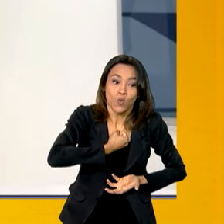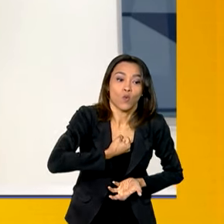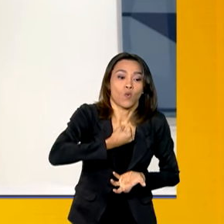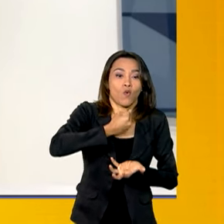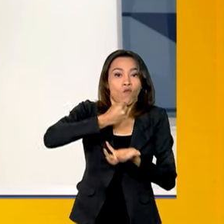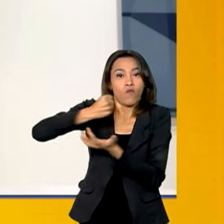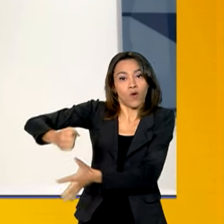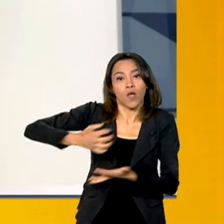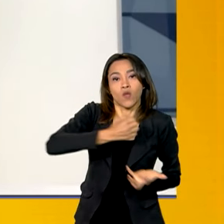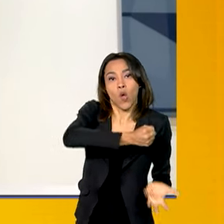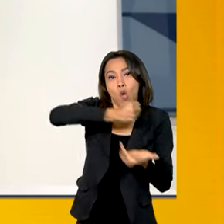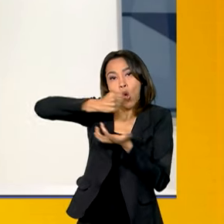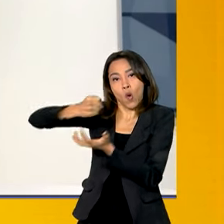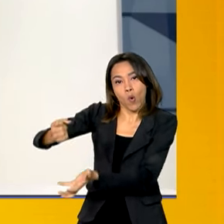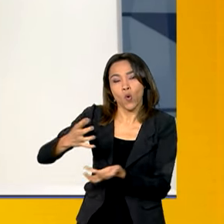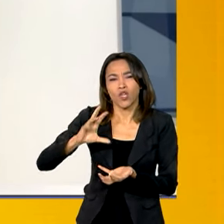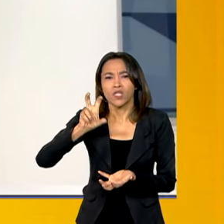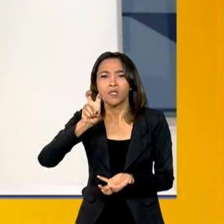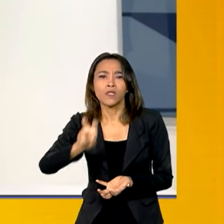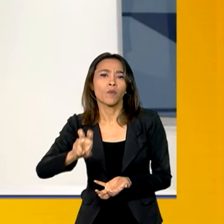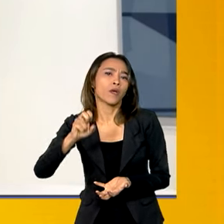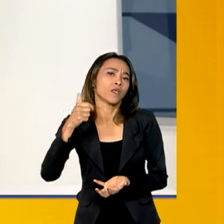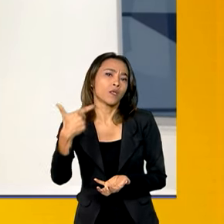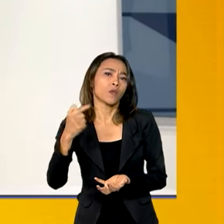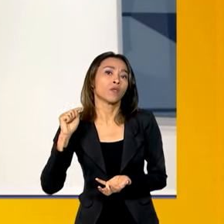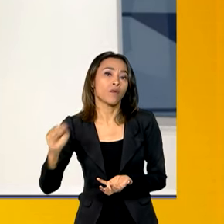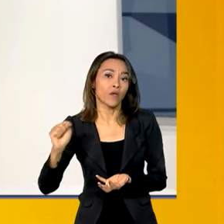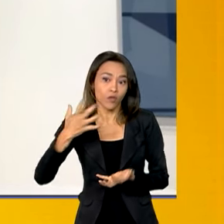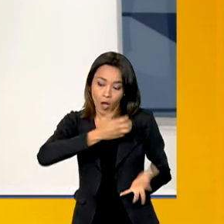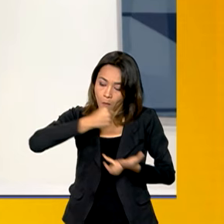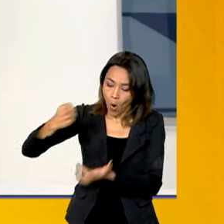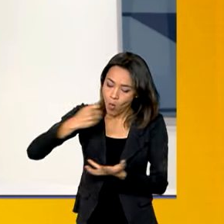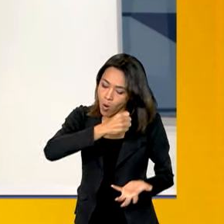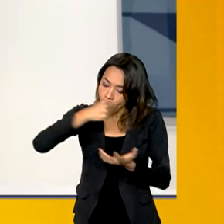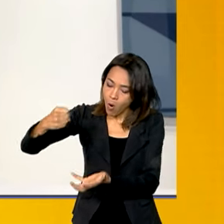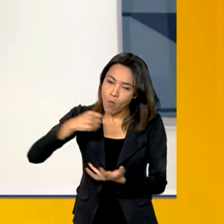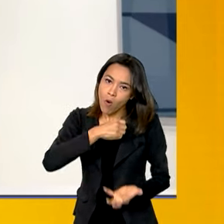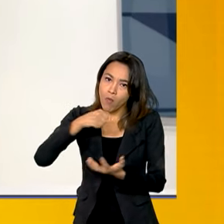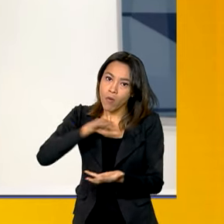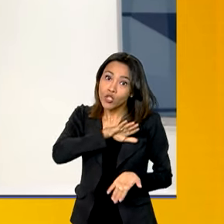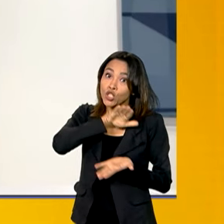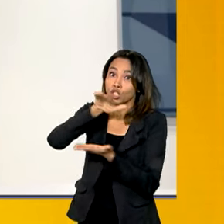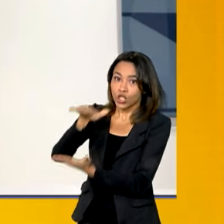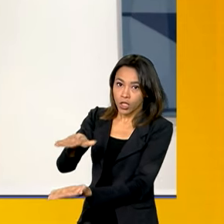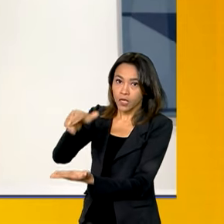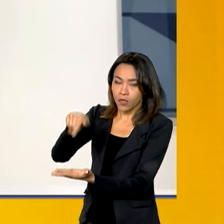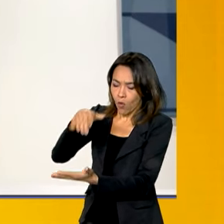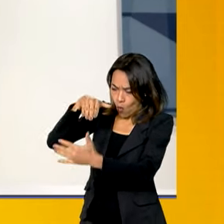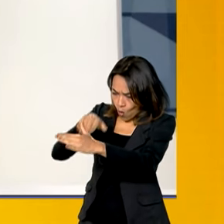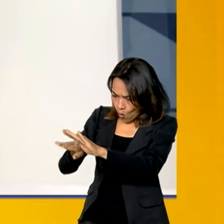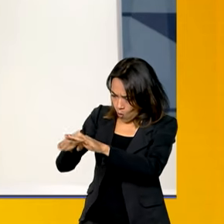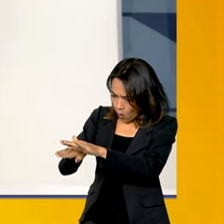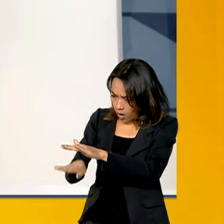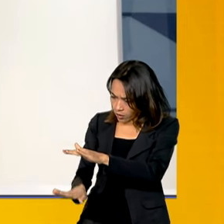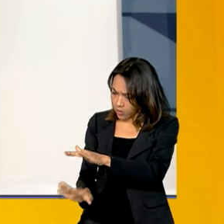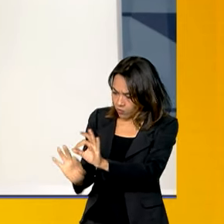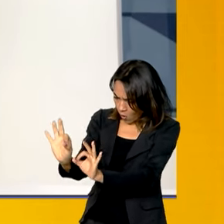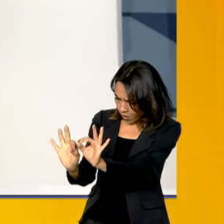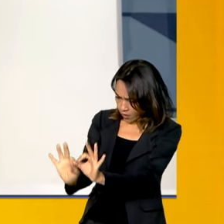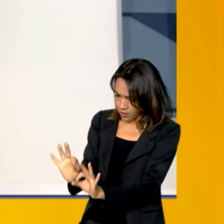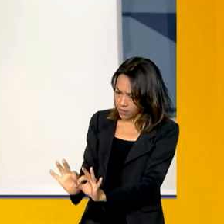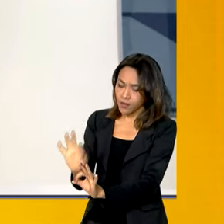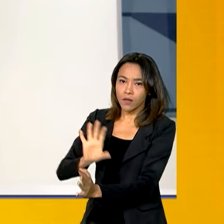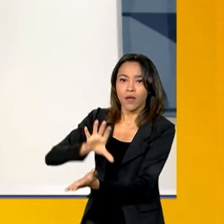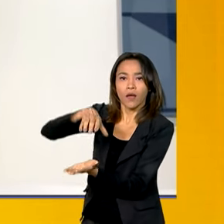Nós adquirimos as primeiras 52 mil cestas que estão chegando aqui no depósito, na unidade armazenadora da Conab, que